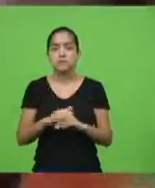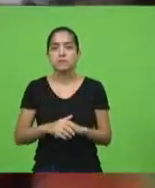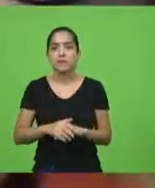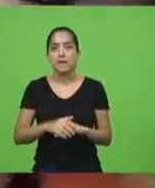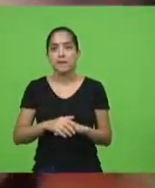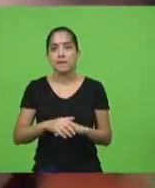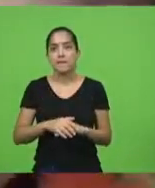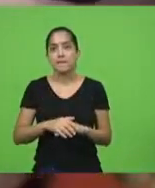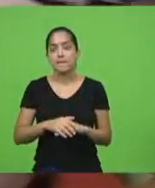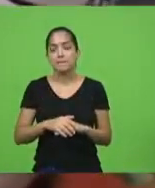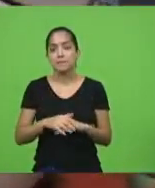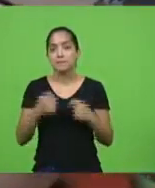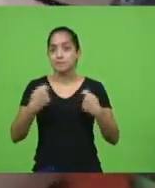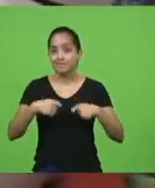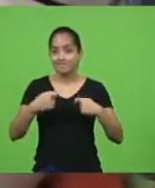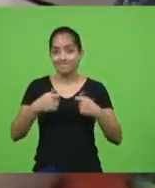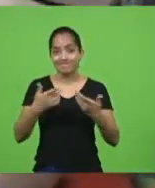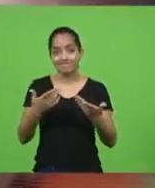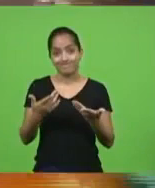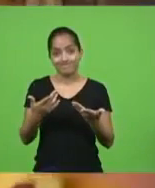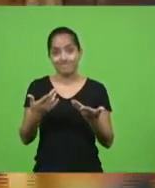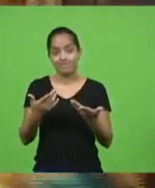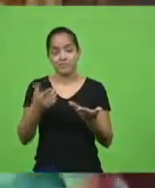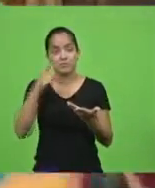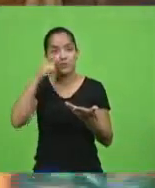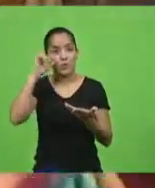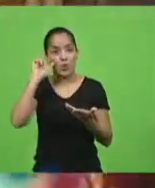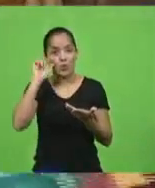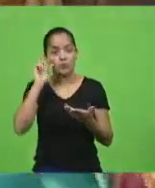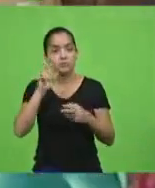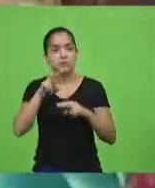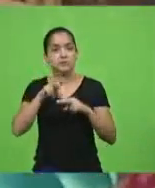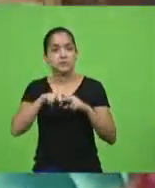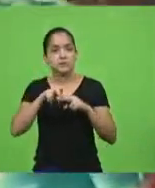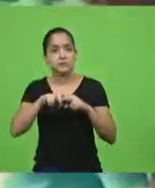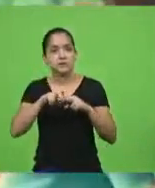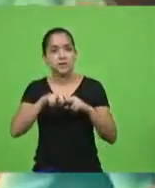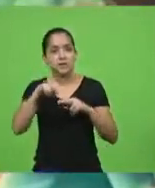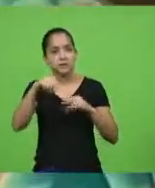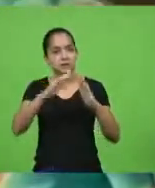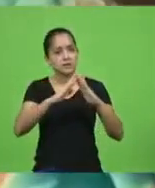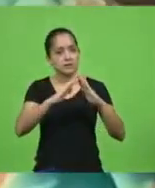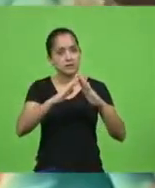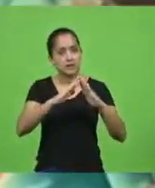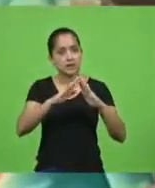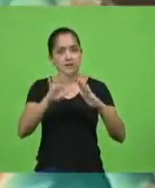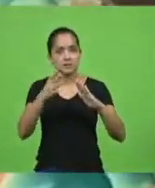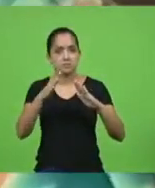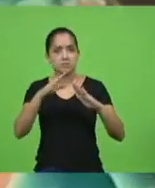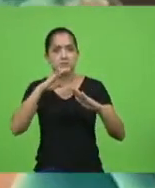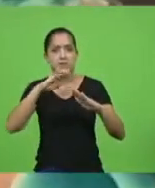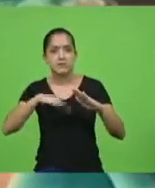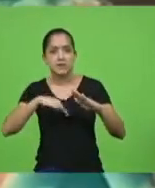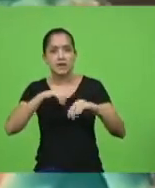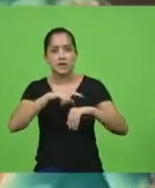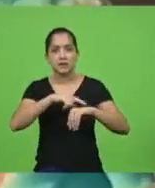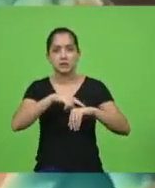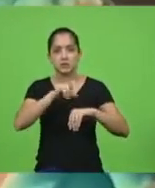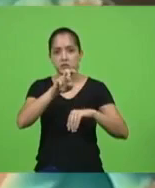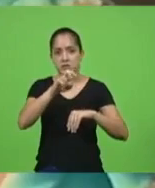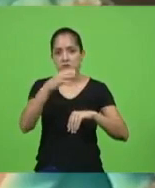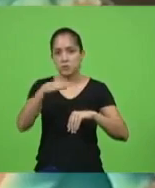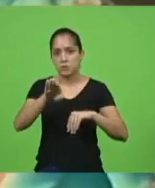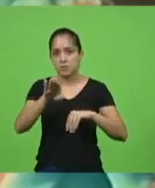mas eu acho que tem que ser pior, porque eu vou dizer, ontem eu estava sentado aqui na varanda, eram umas cinco e meia, seis horas da tarde,